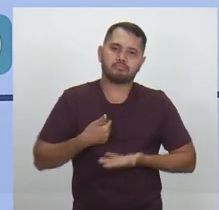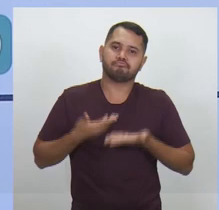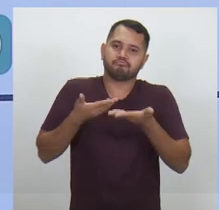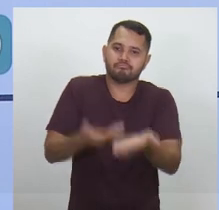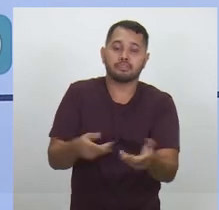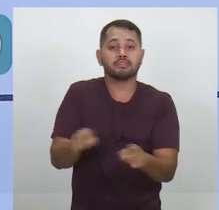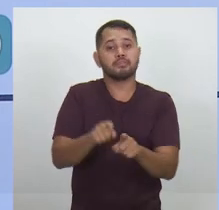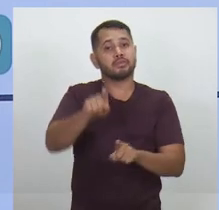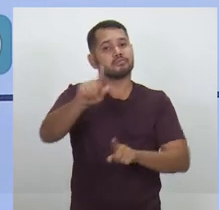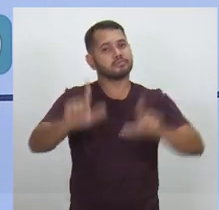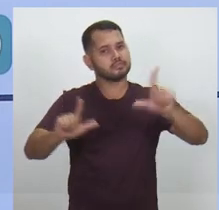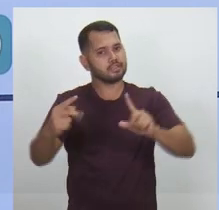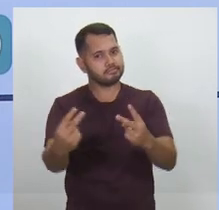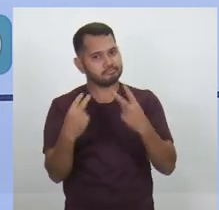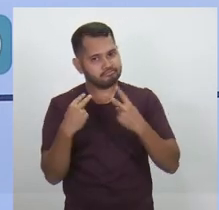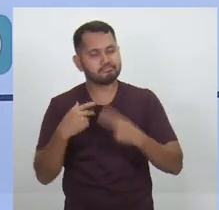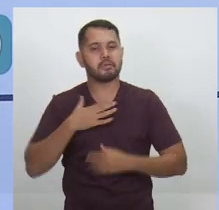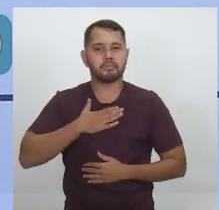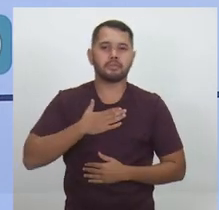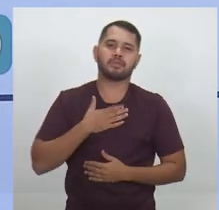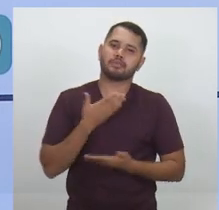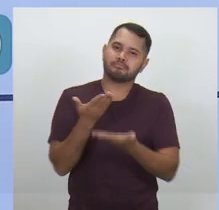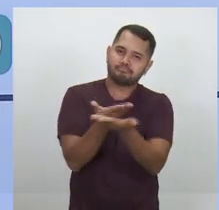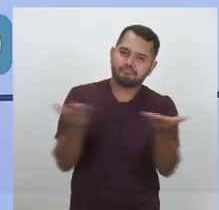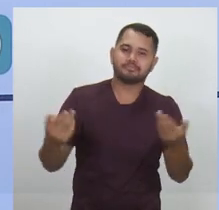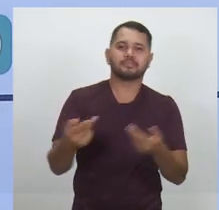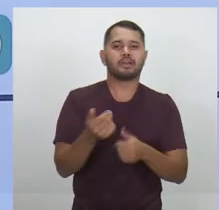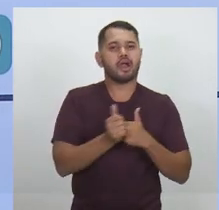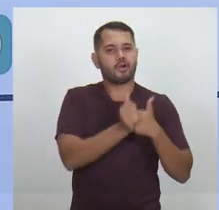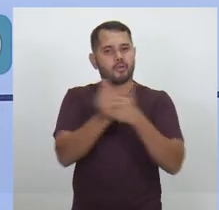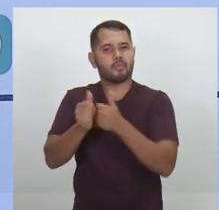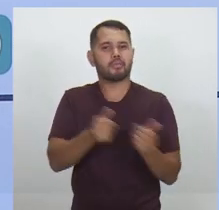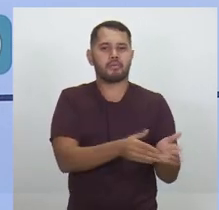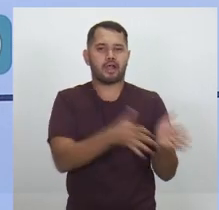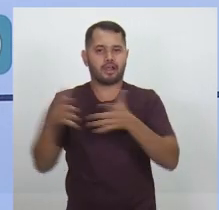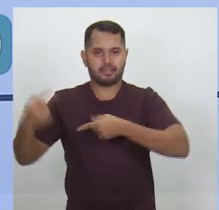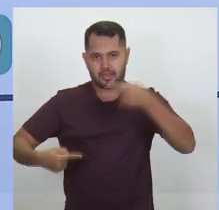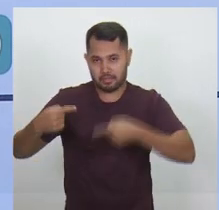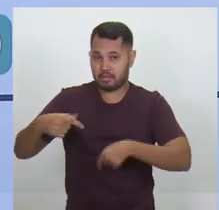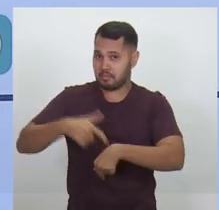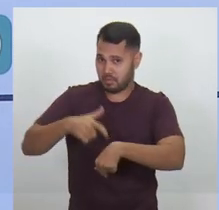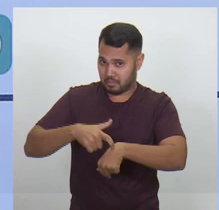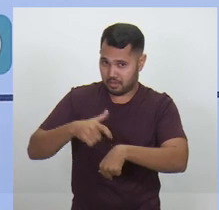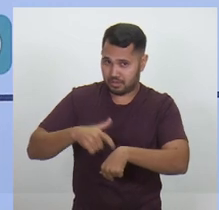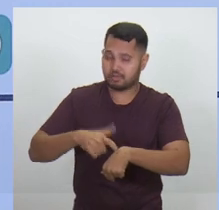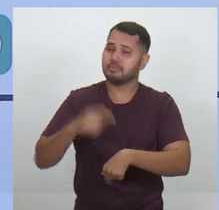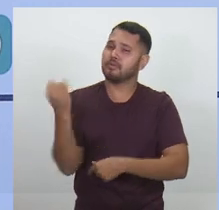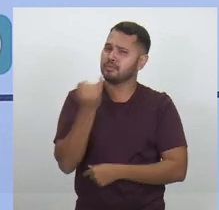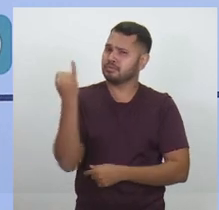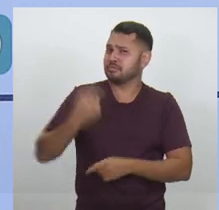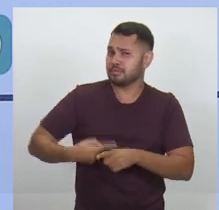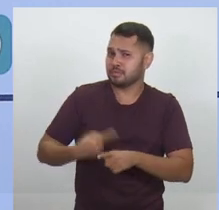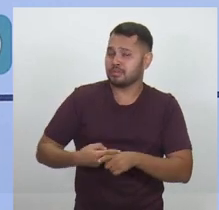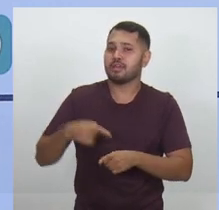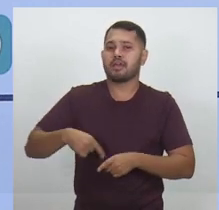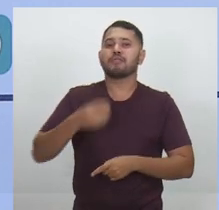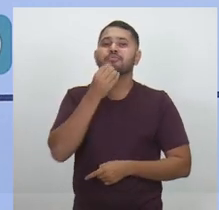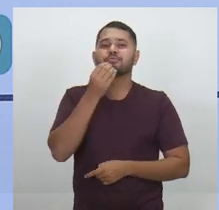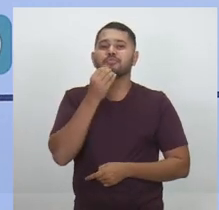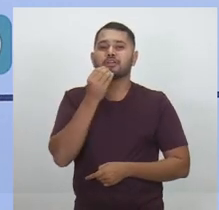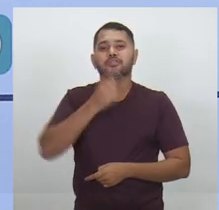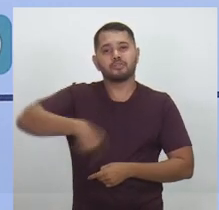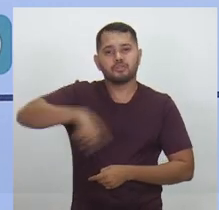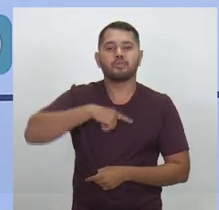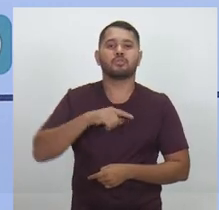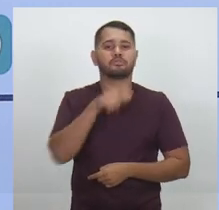você de casa, meu amigo, minha amiga, que nos acompanhou nesse momento. Esse momento é importante porque é uma das poucas oportunidades em que